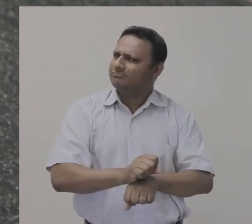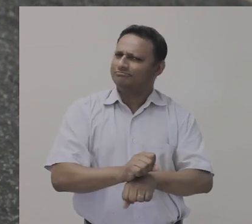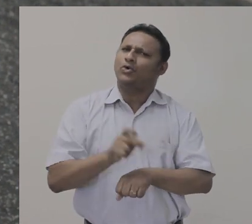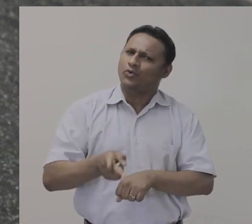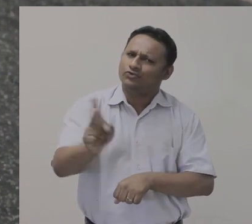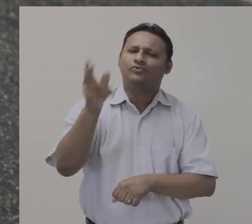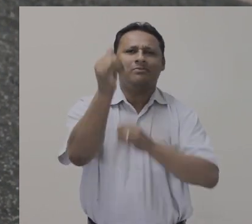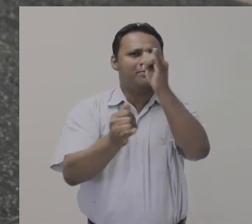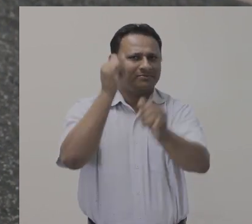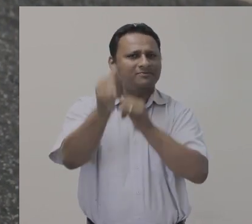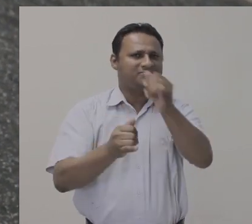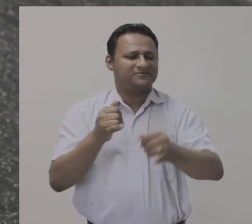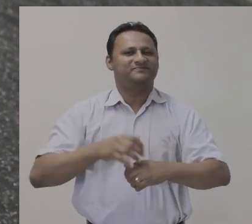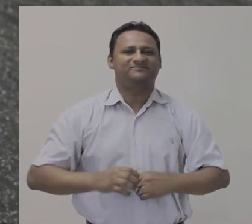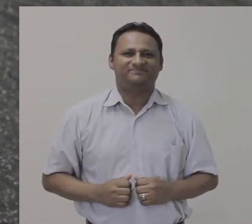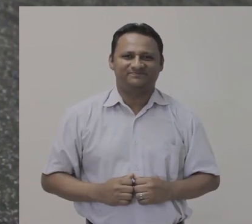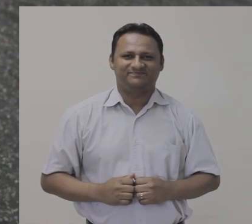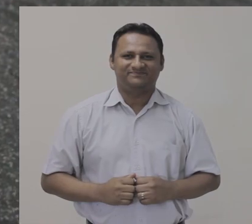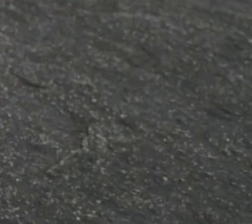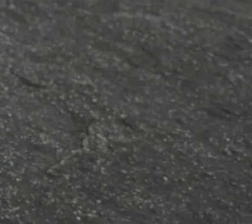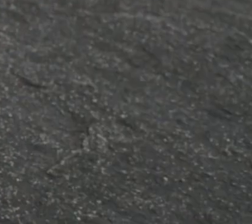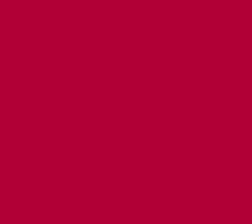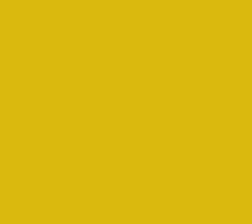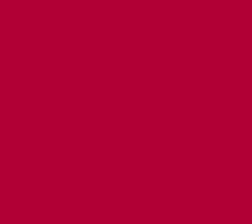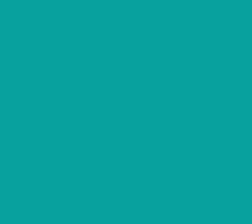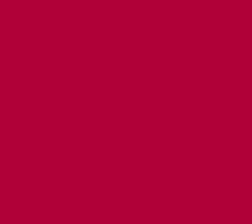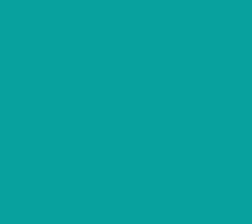acadêmicas e culturais para você ficar bem informado.